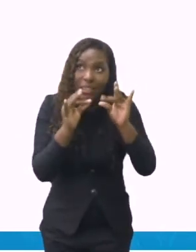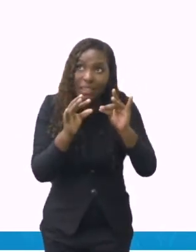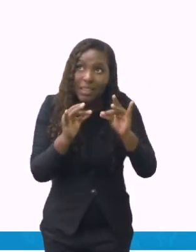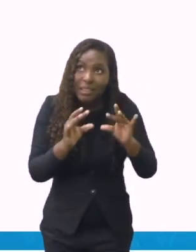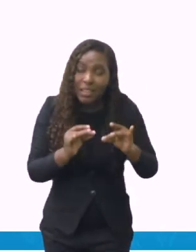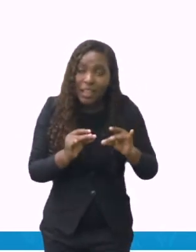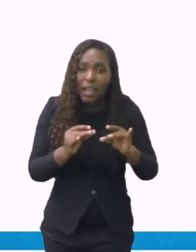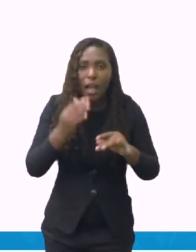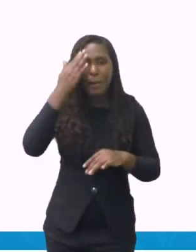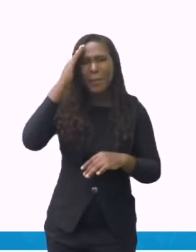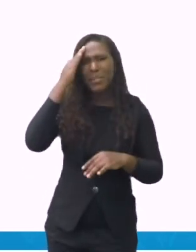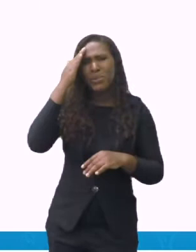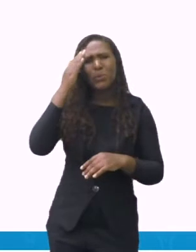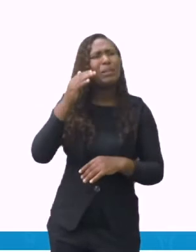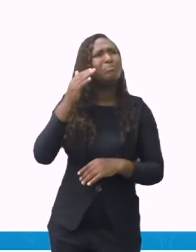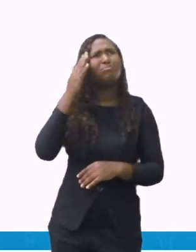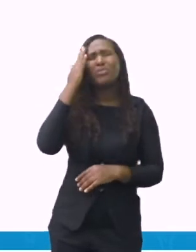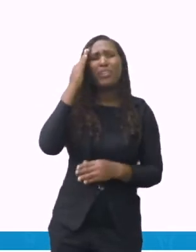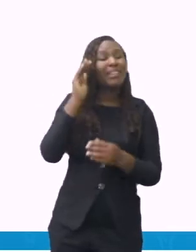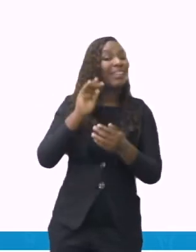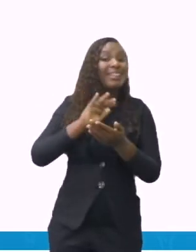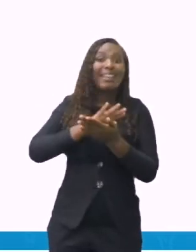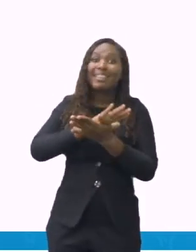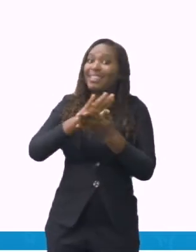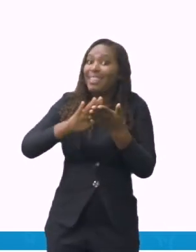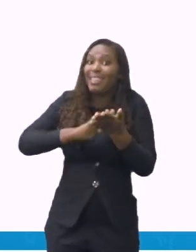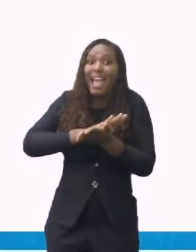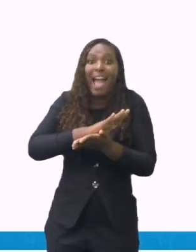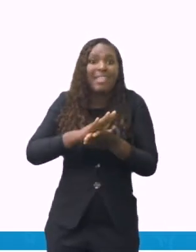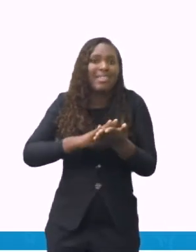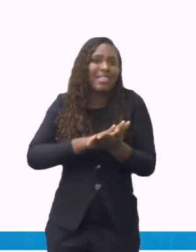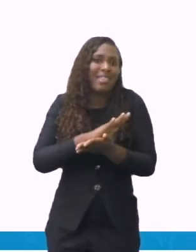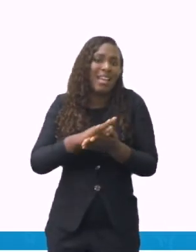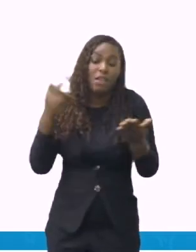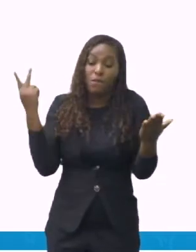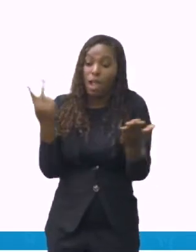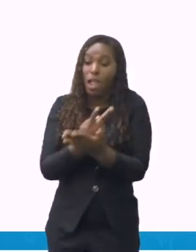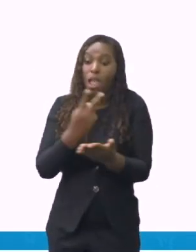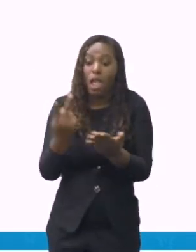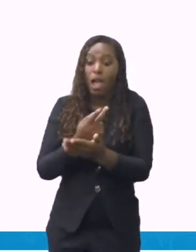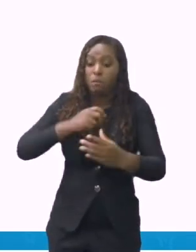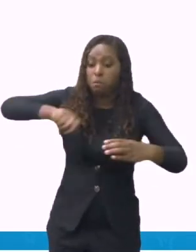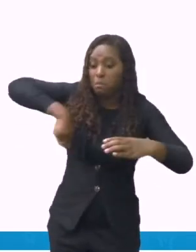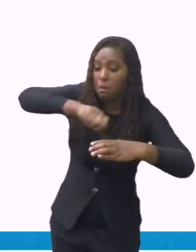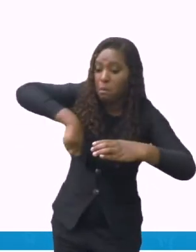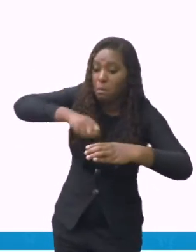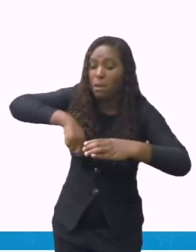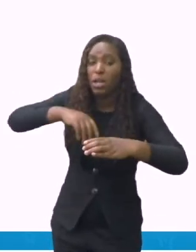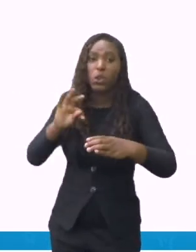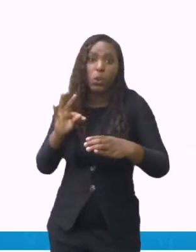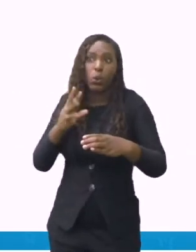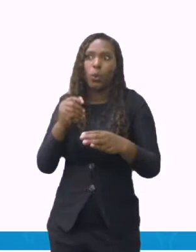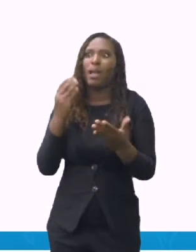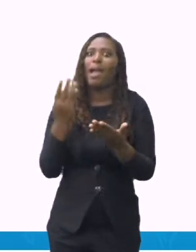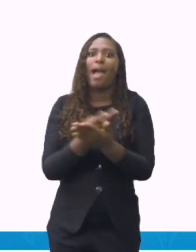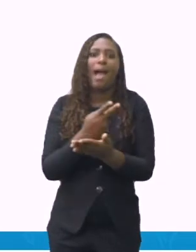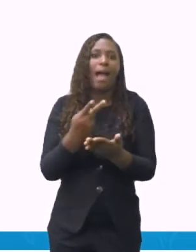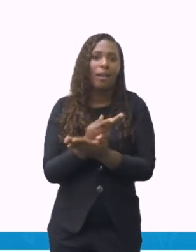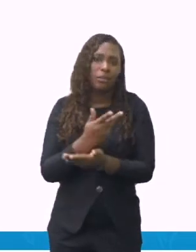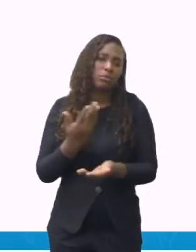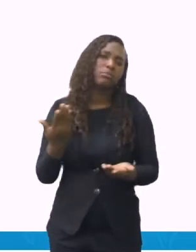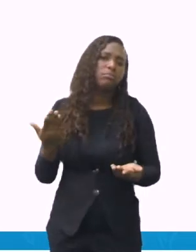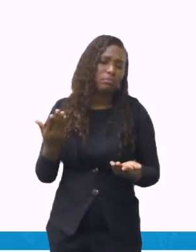a sua receita. E aquela receita vai dar errado. Ou, contrário. Se você pegou uma receita e ela não tem